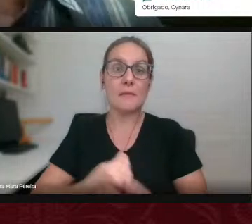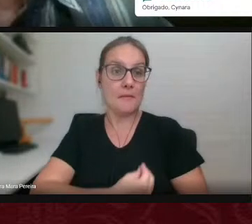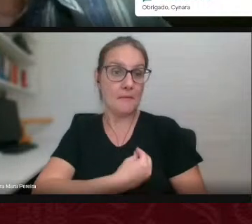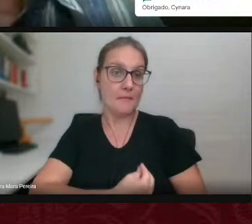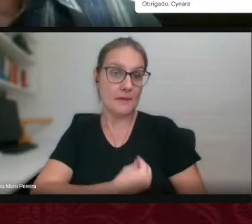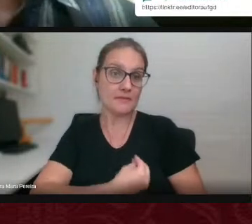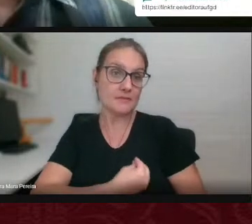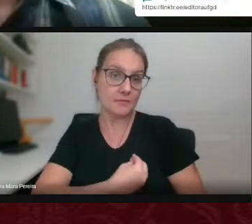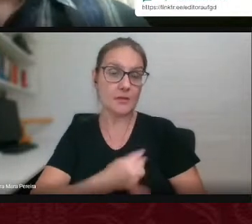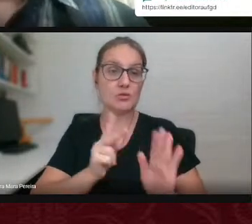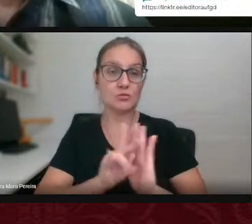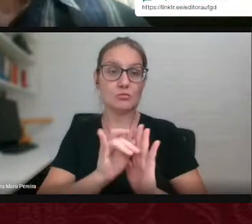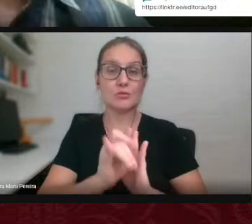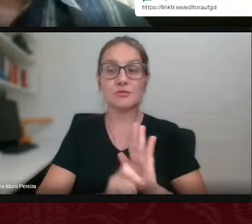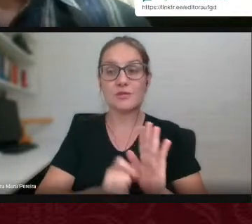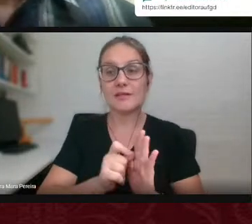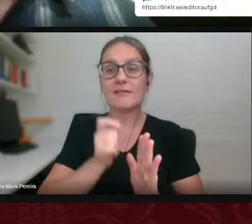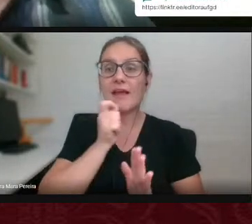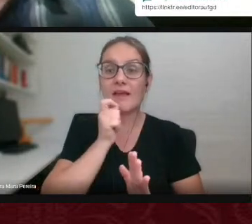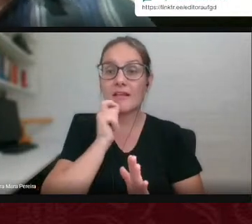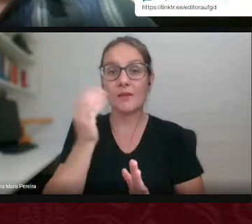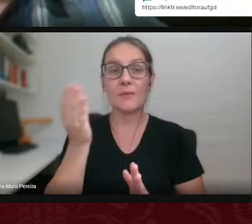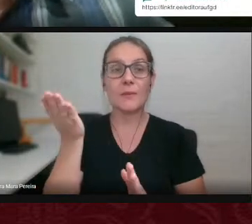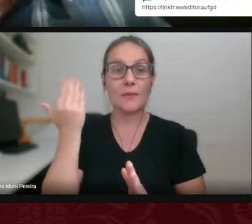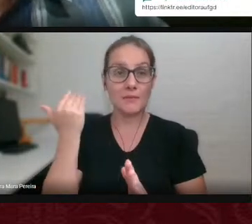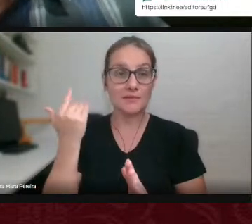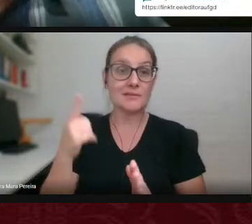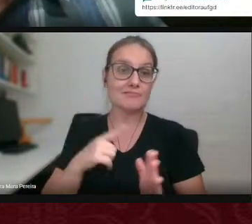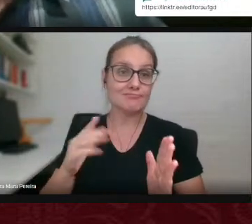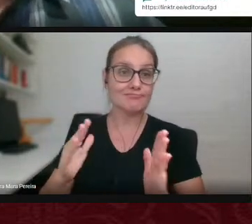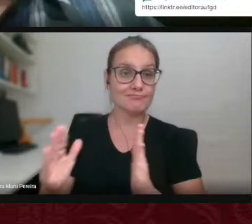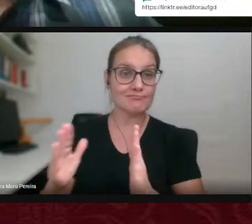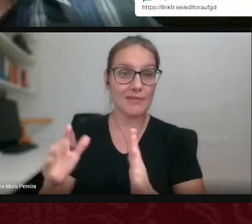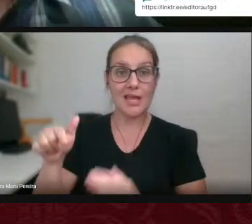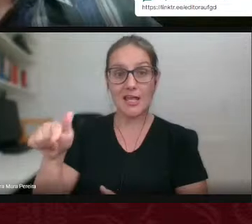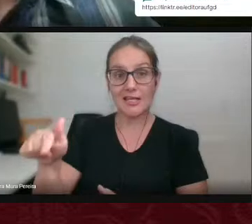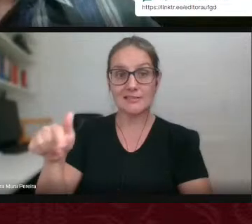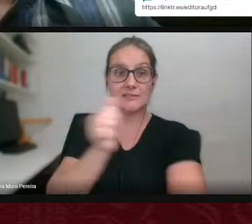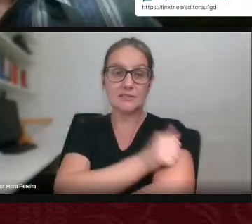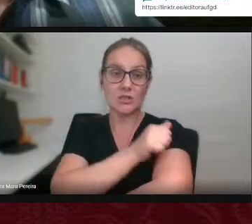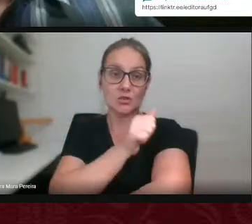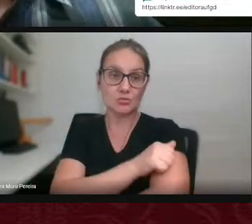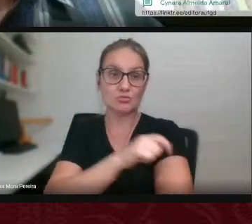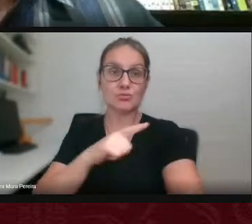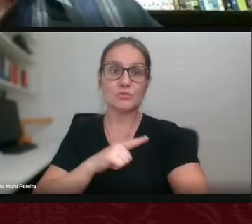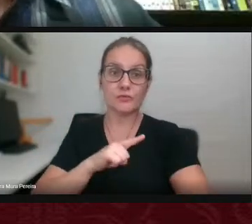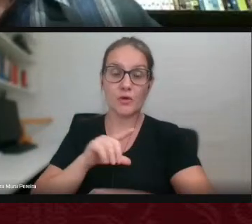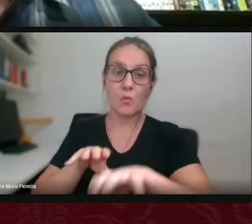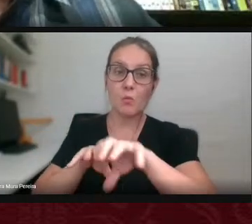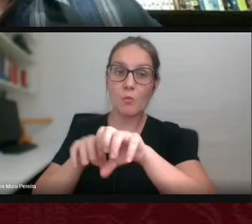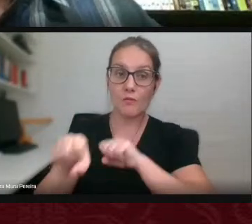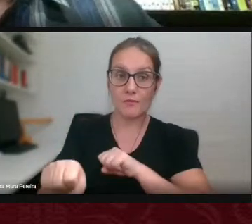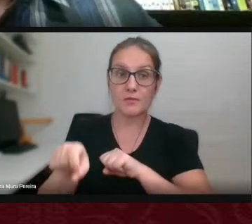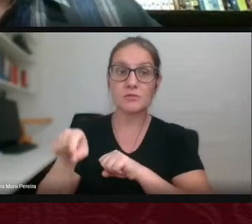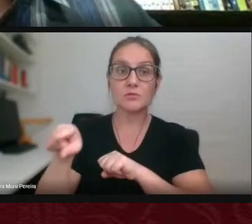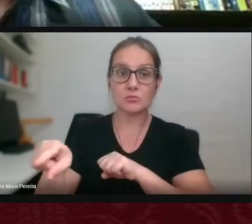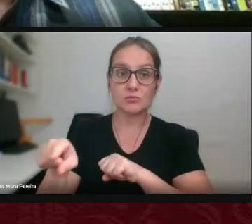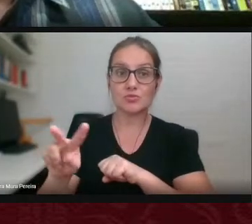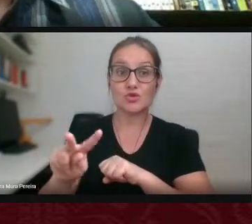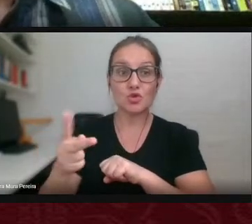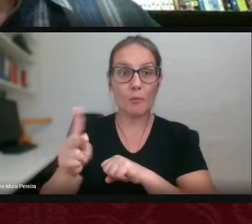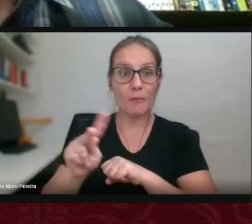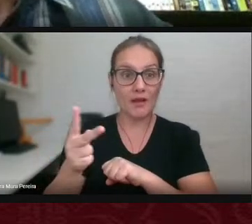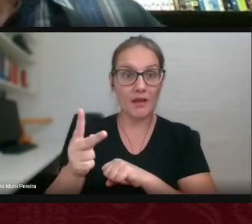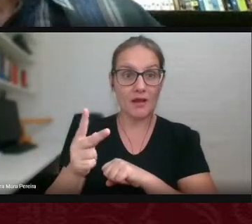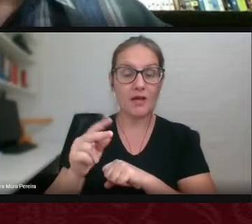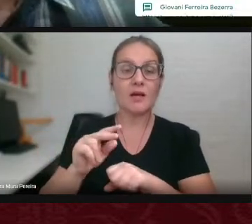desse projeto enquanto ele ainda estava em vigência. Esses sete alunos tiveram formação dupla, né?